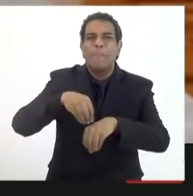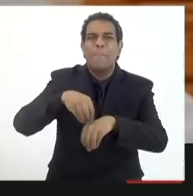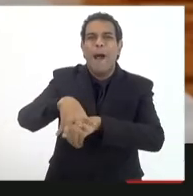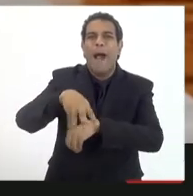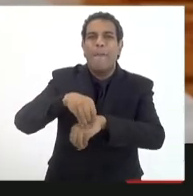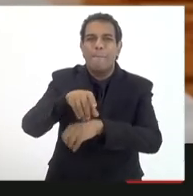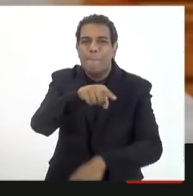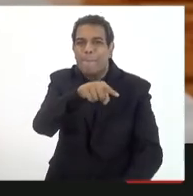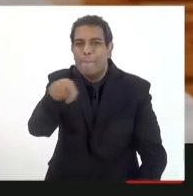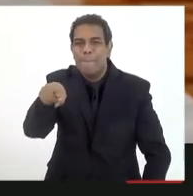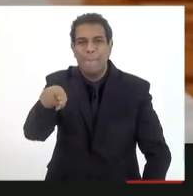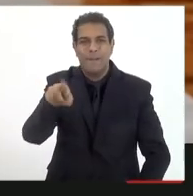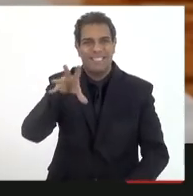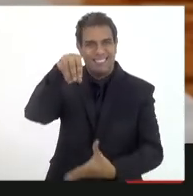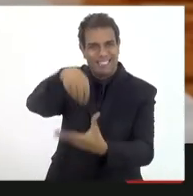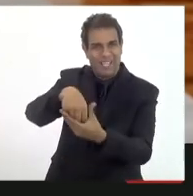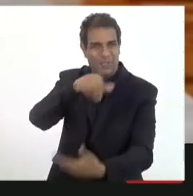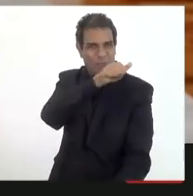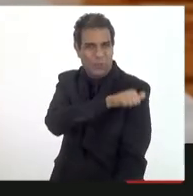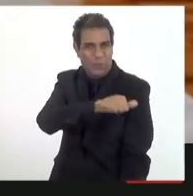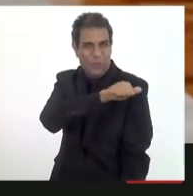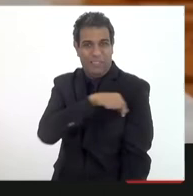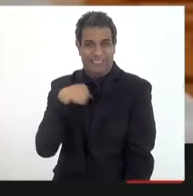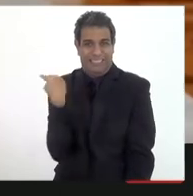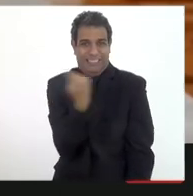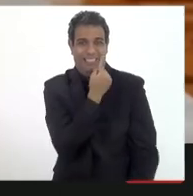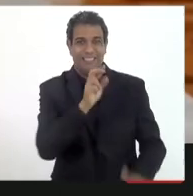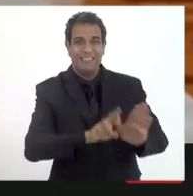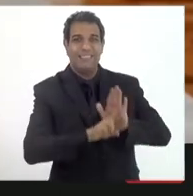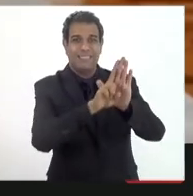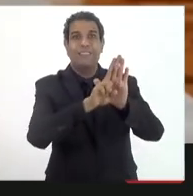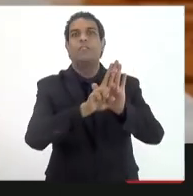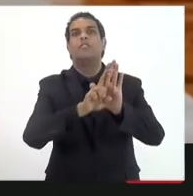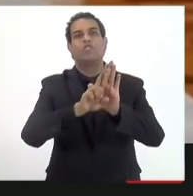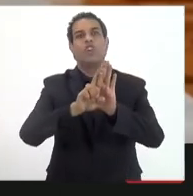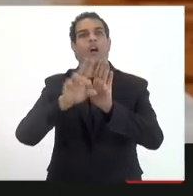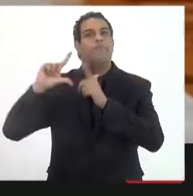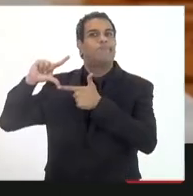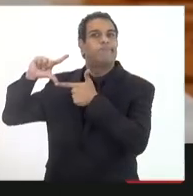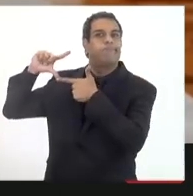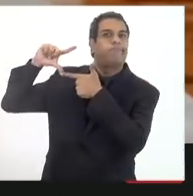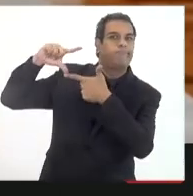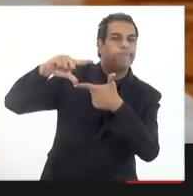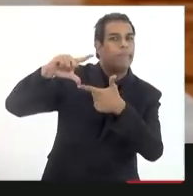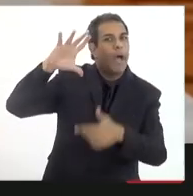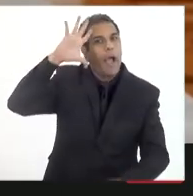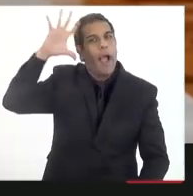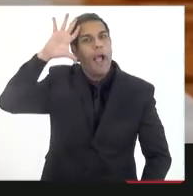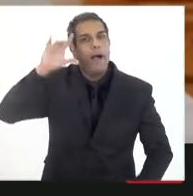nós aqui no estado do Rio de Janeiro a gente tem muita tradição de reflexão sobre Brasil e mundo